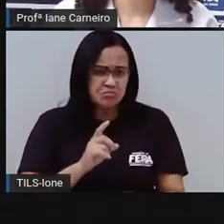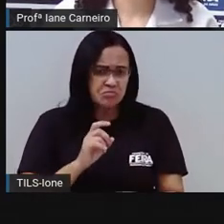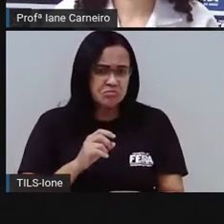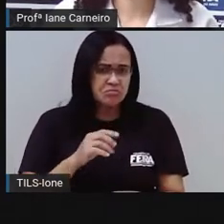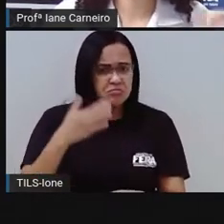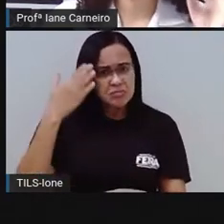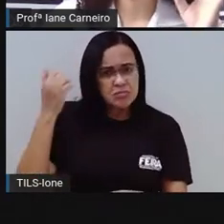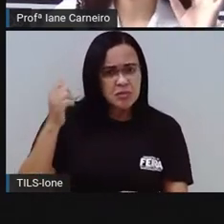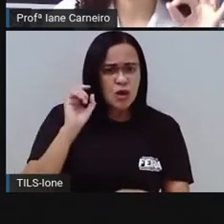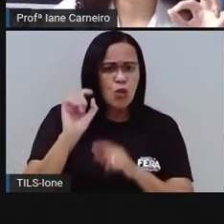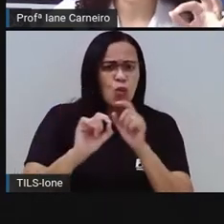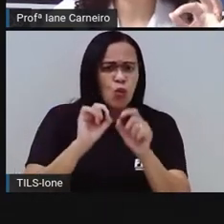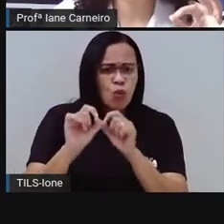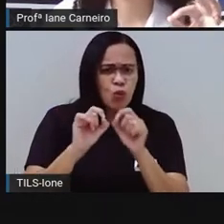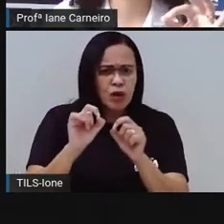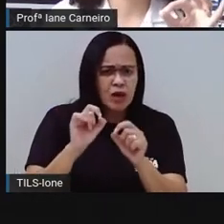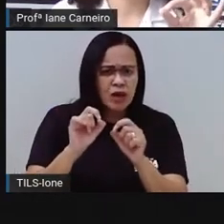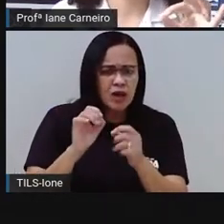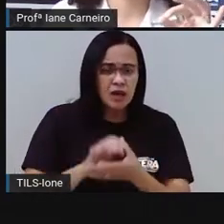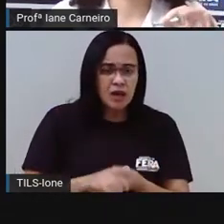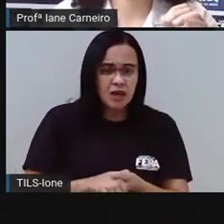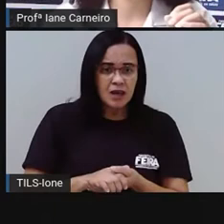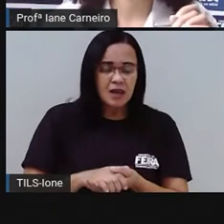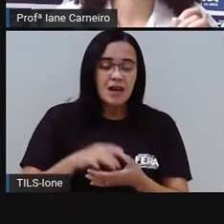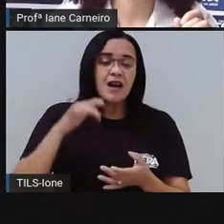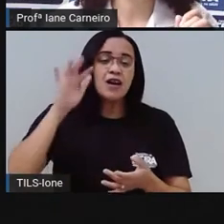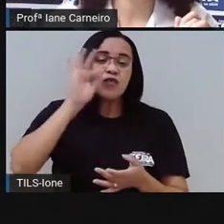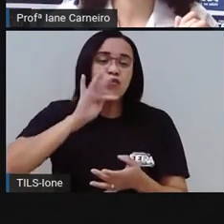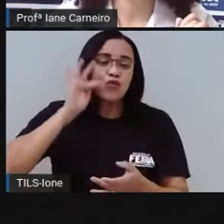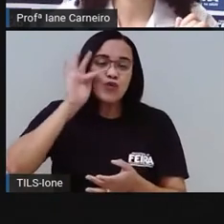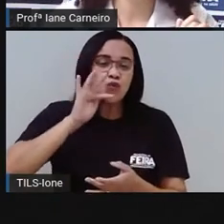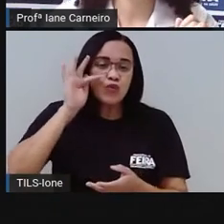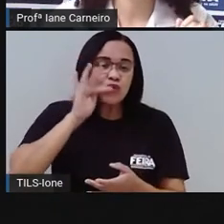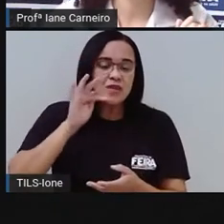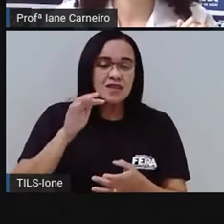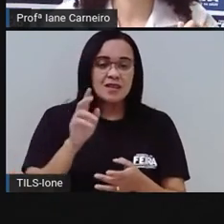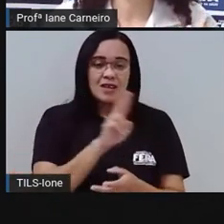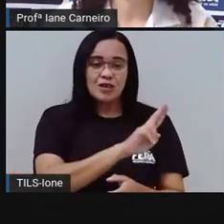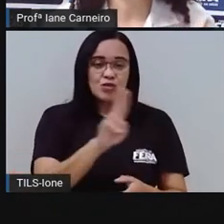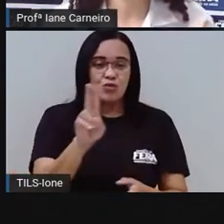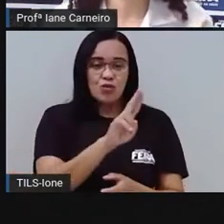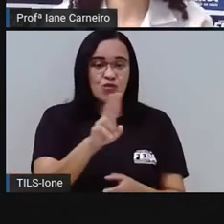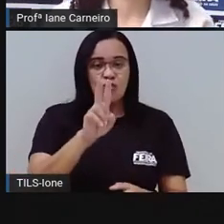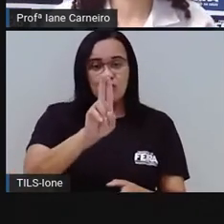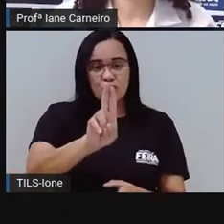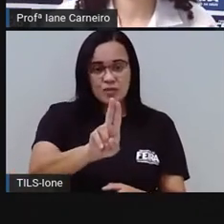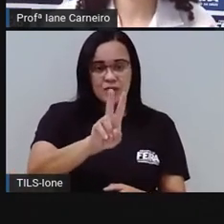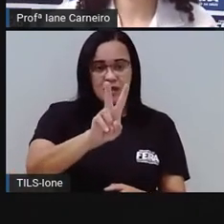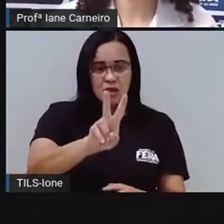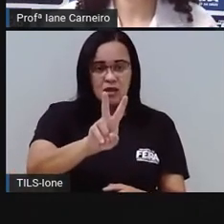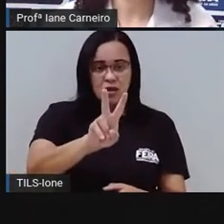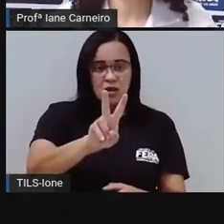É a uva passa. Olha, escreve aí sua resposta. Uva passa.